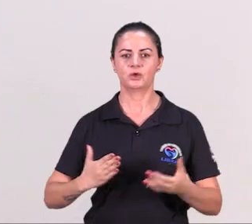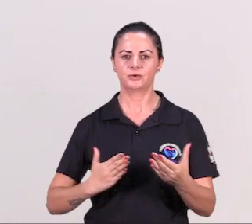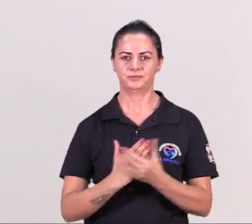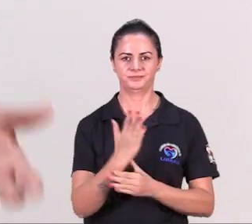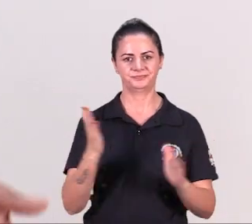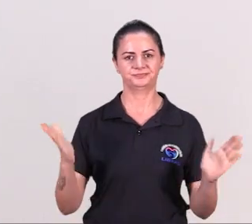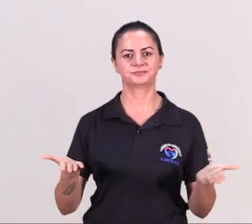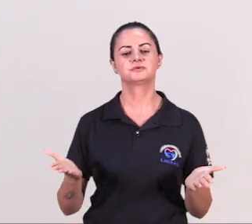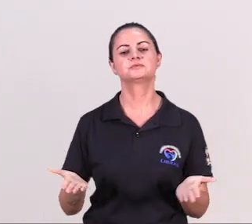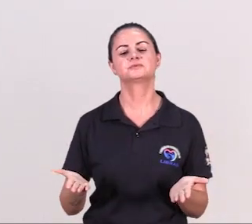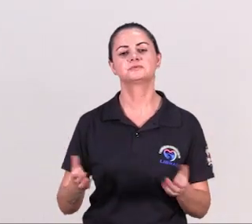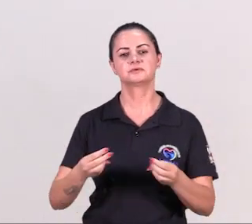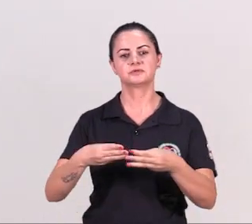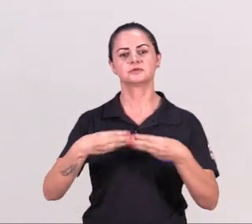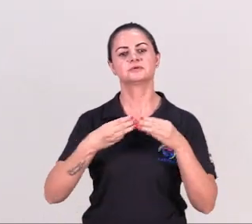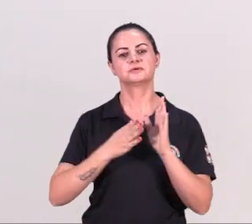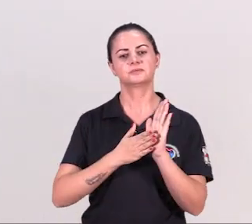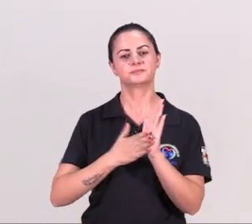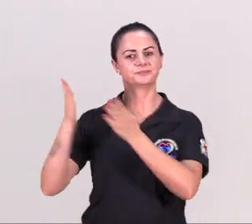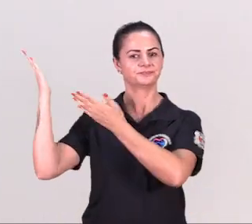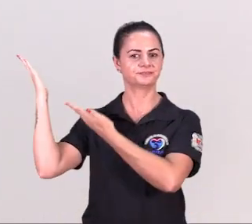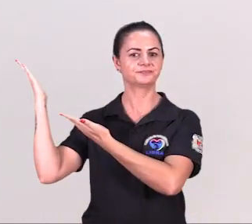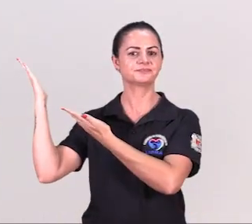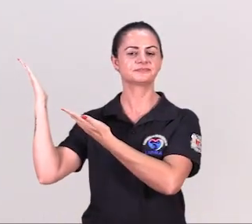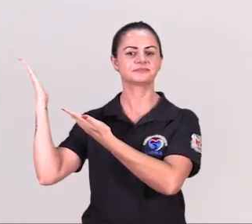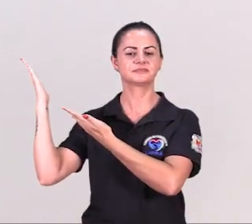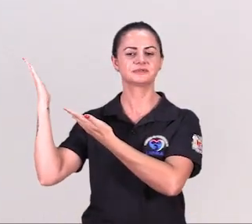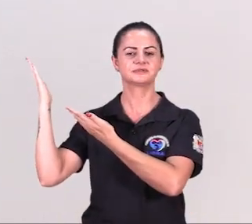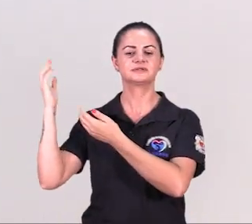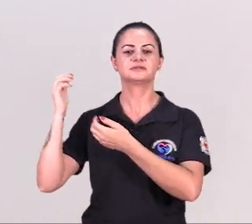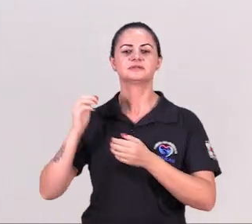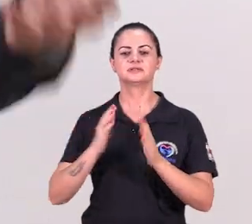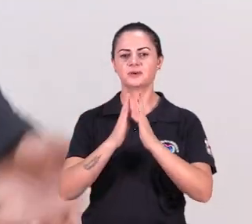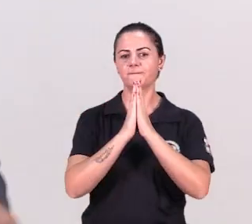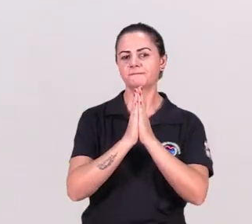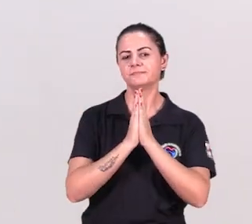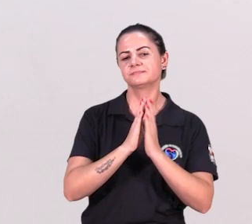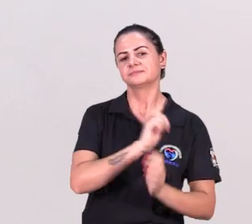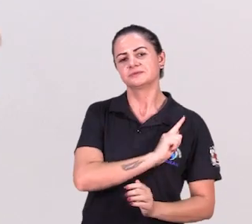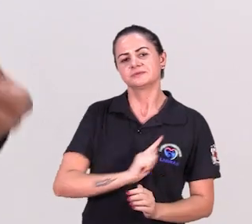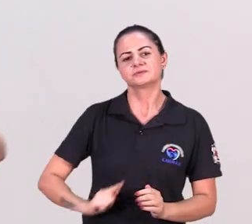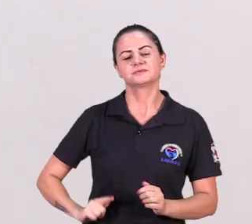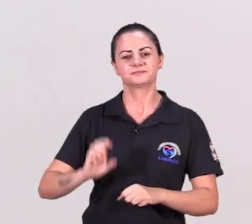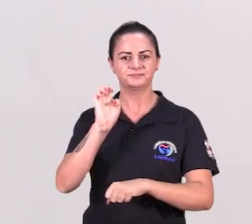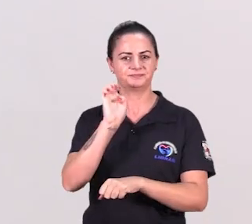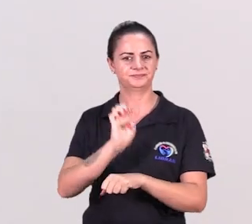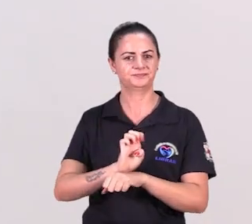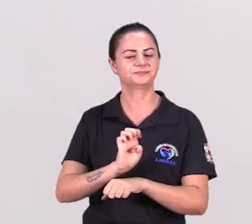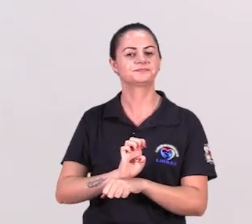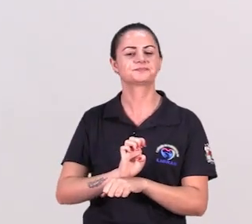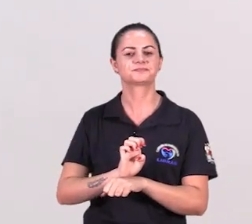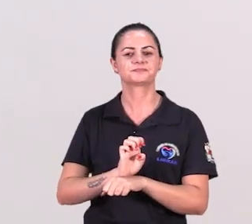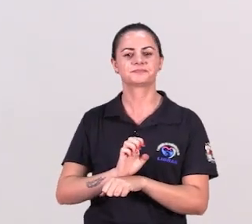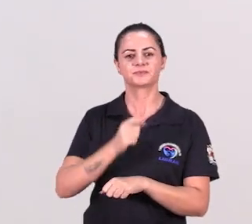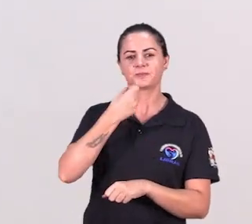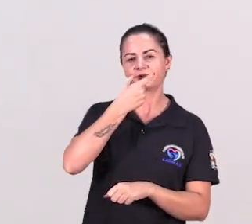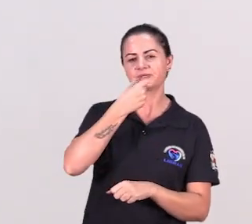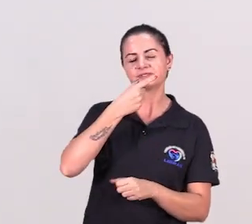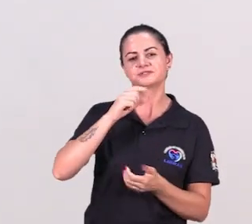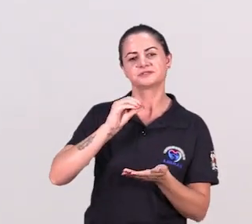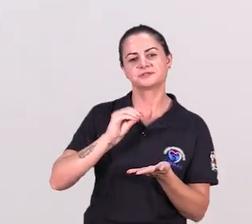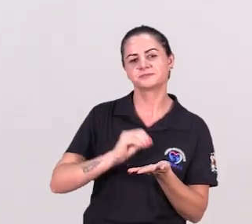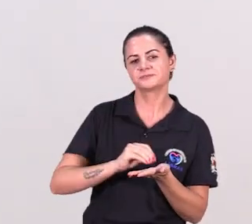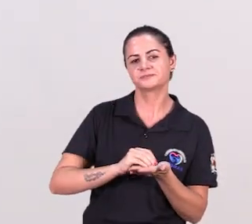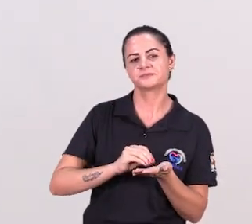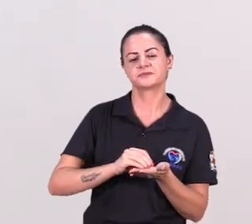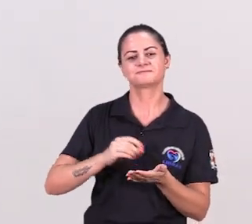Foi aprovada hoje uma moção de minha autoria que faz um apelo ao governo do estado para a falta